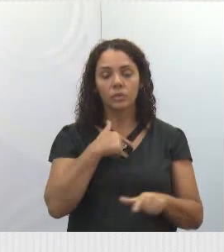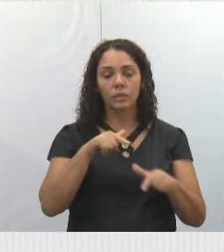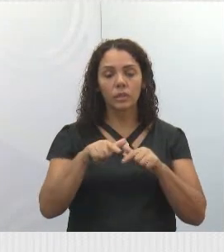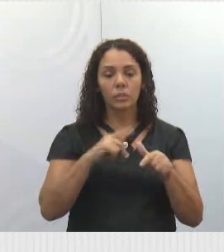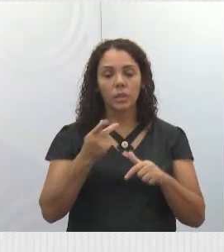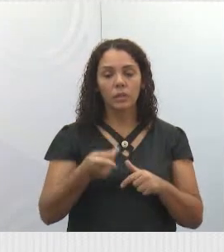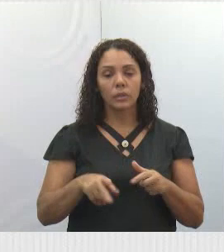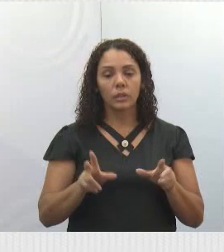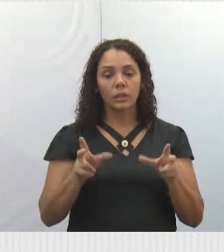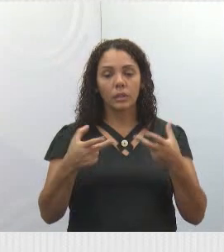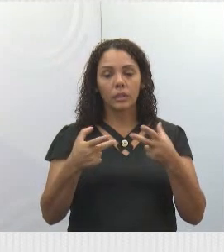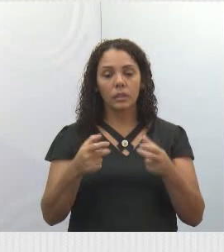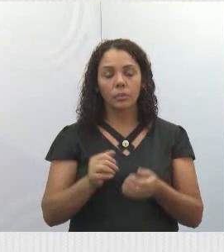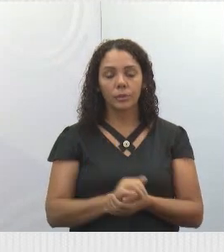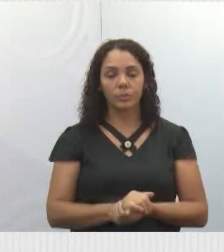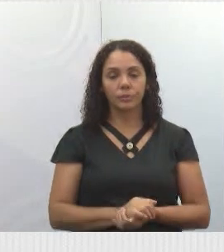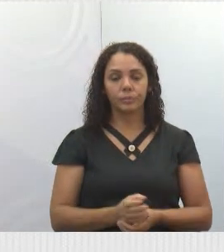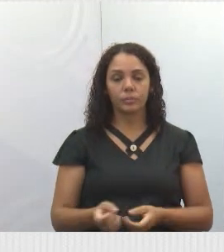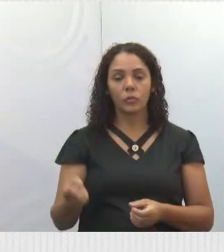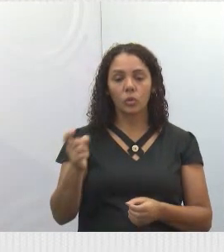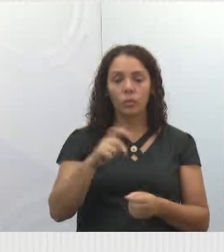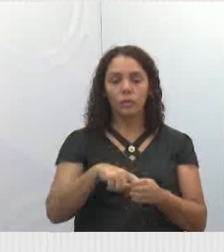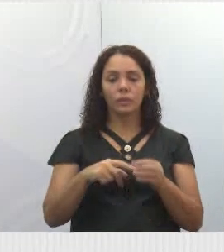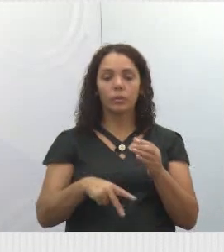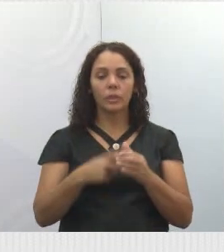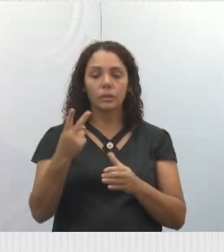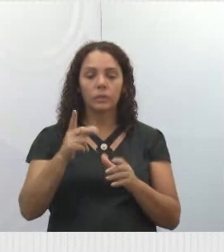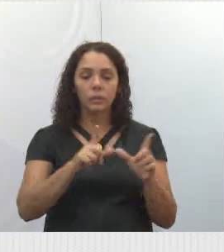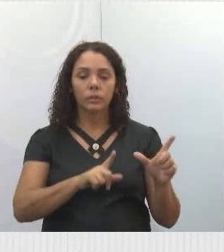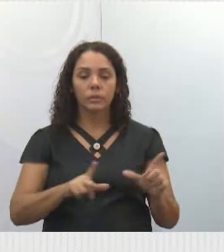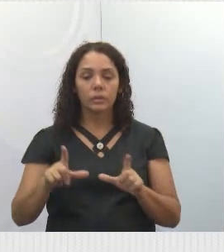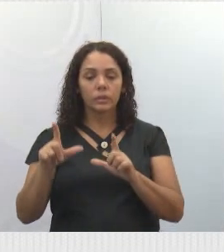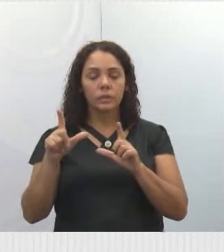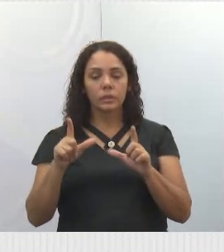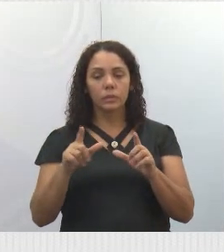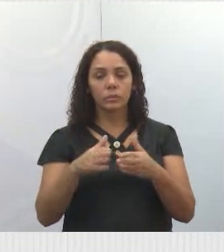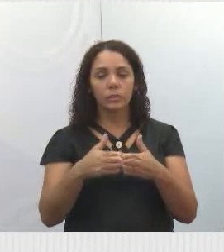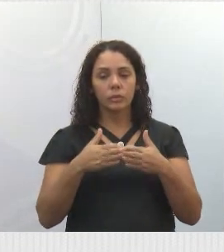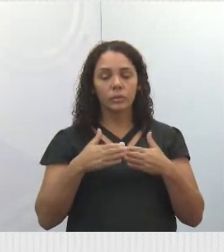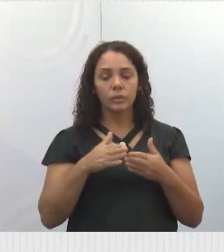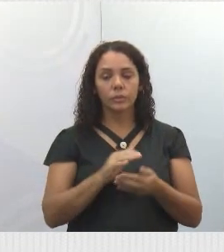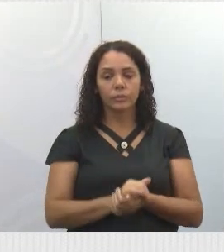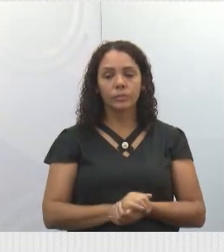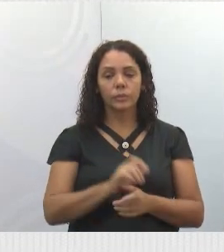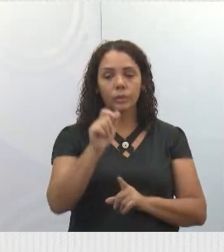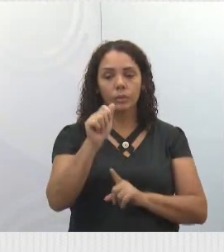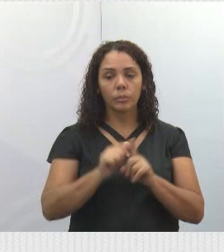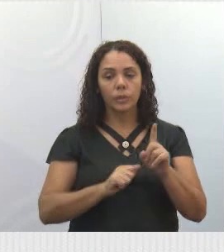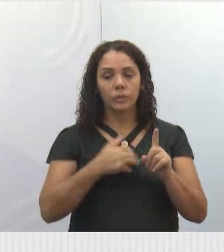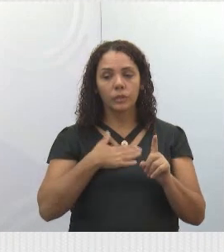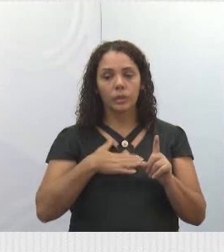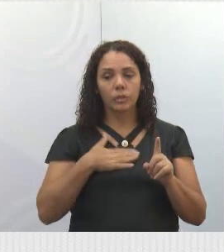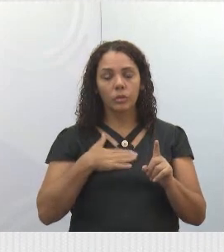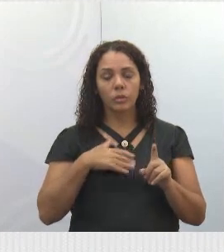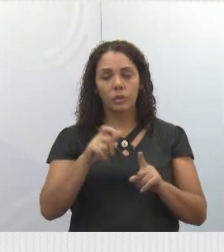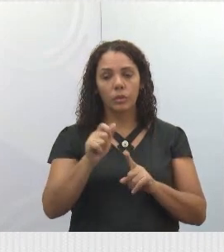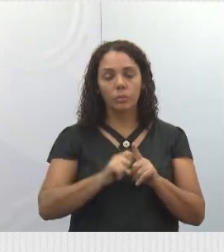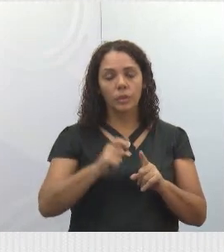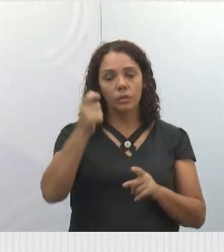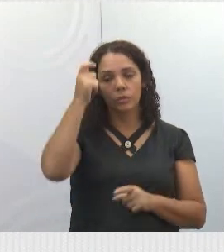Jacarei. Pode voltar, por favor, já para o segundo slide, por gentileza. Mês de agosto, um mês de